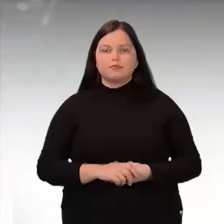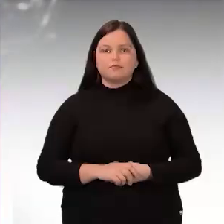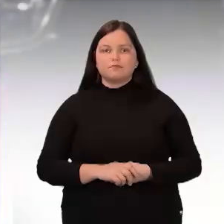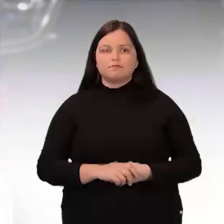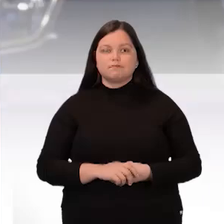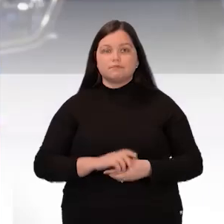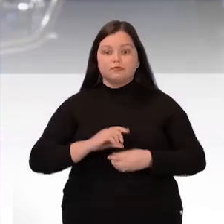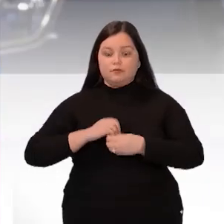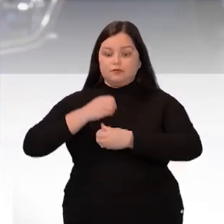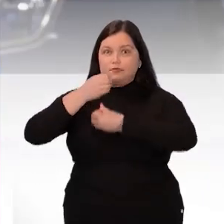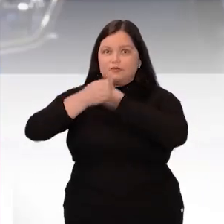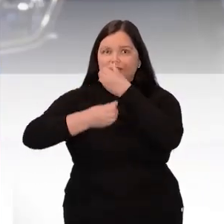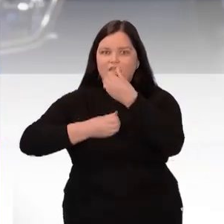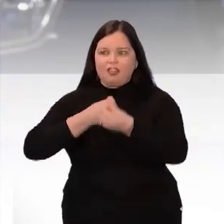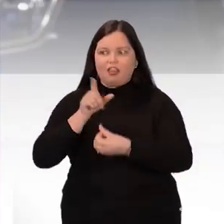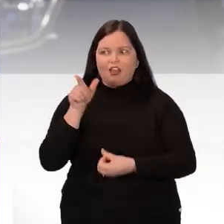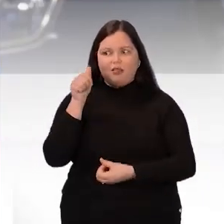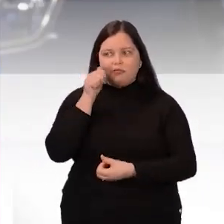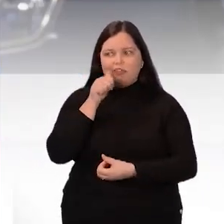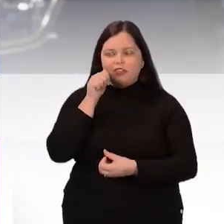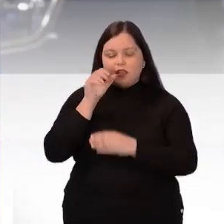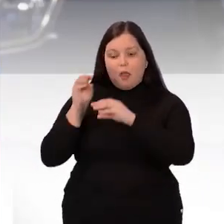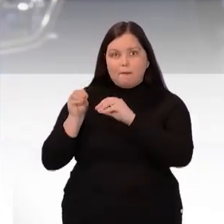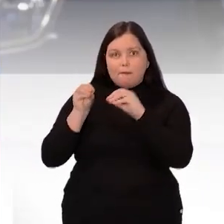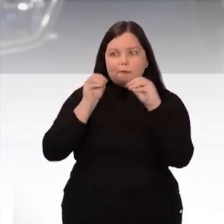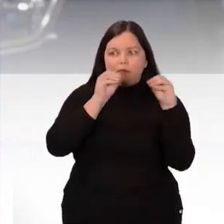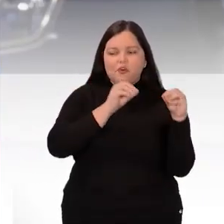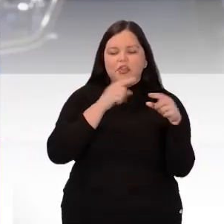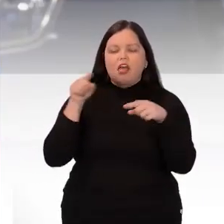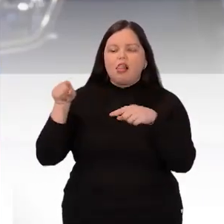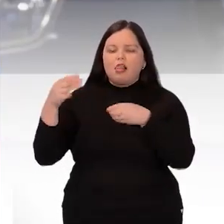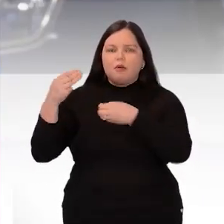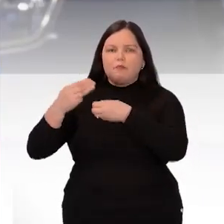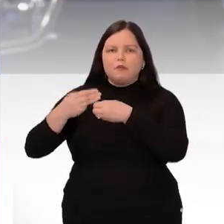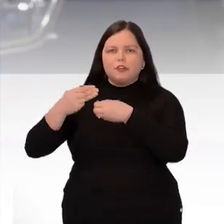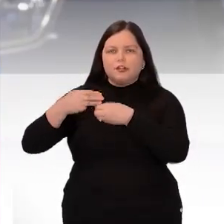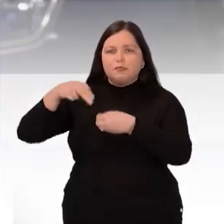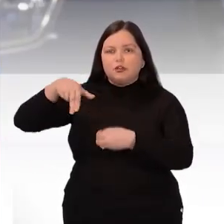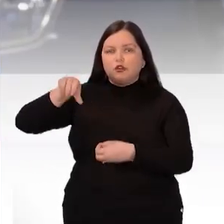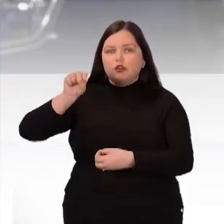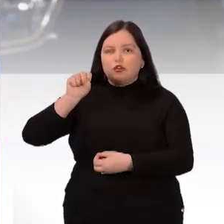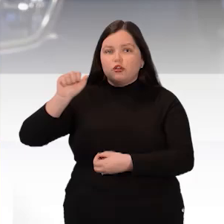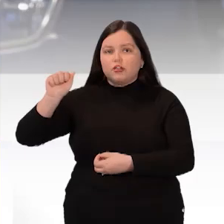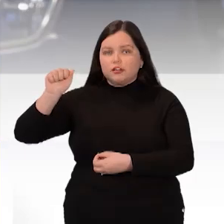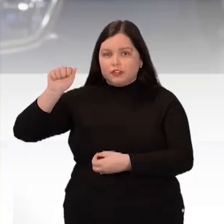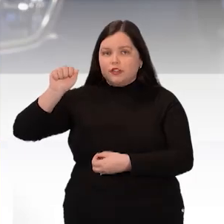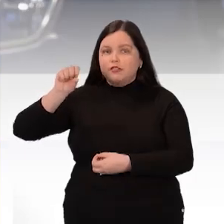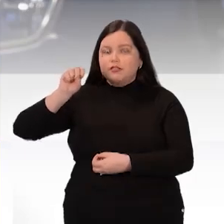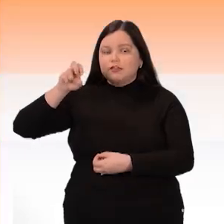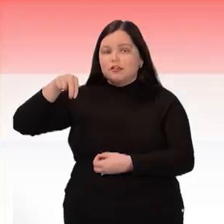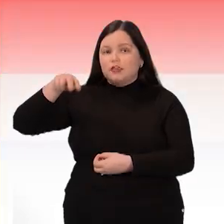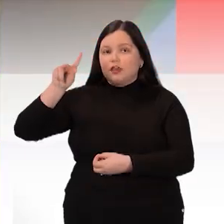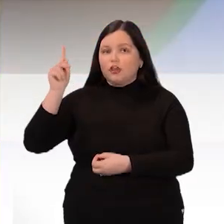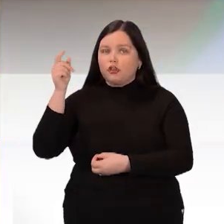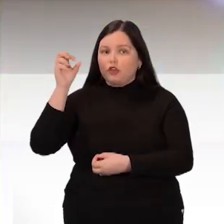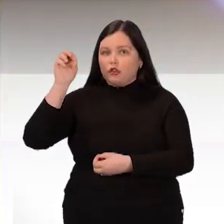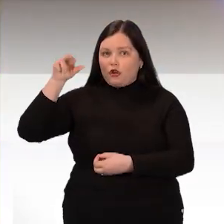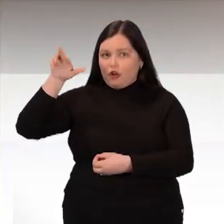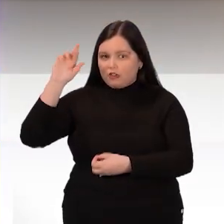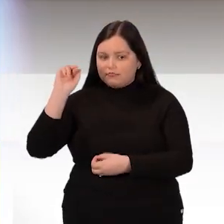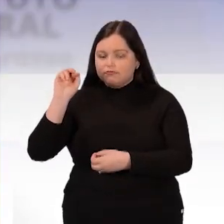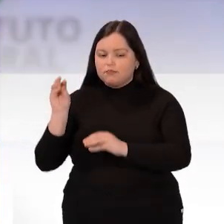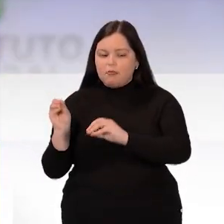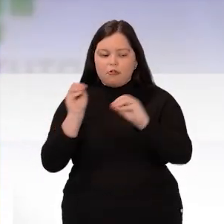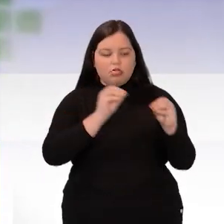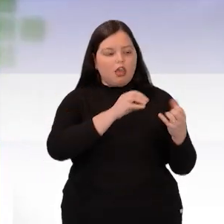No próximo semestre, Antonielli vai deixar a escola no quilombo de Mata Cavalo, em Nossa Senhora do Livramento, para estudar no